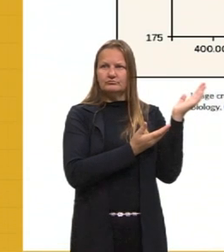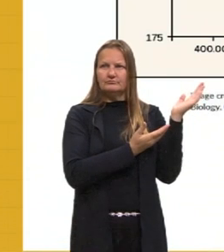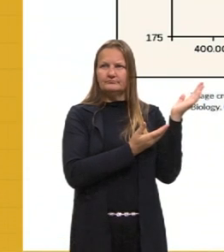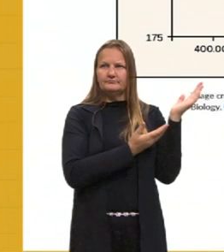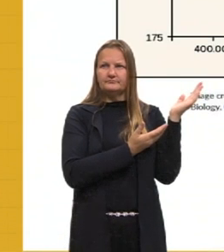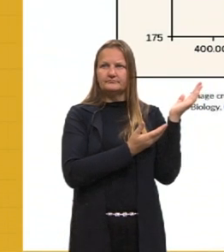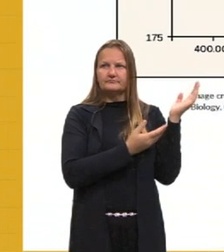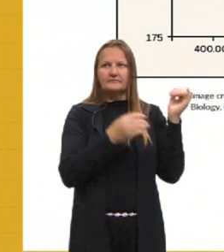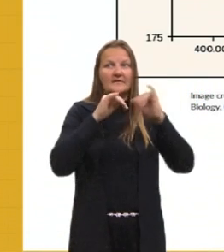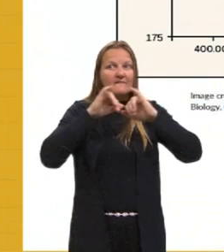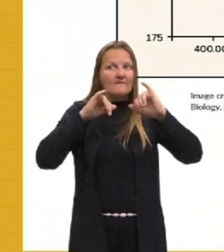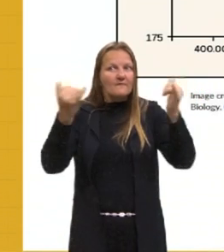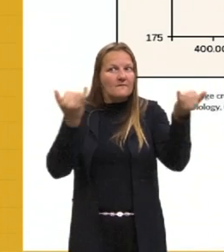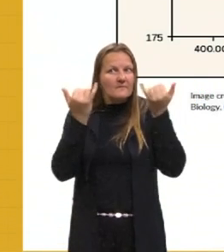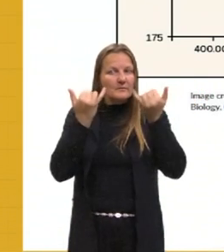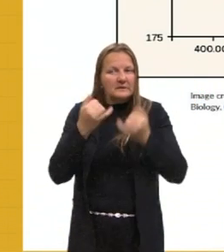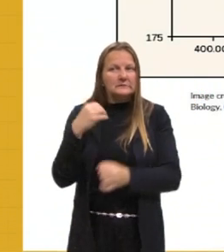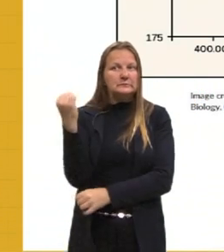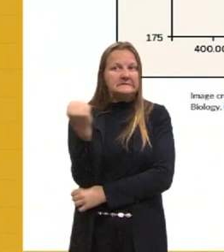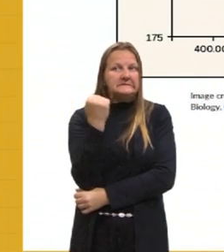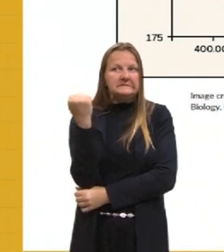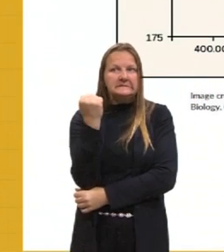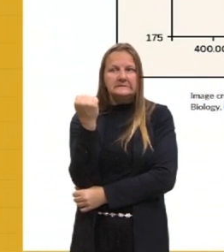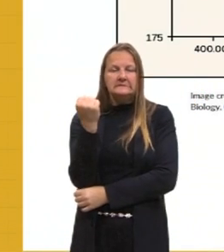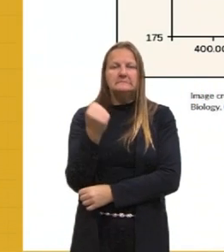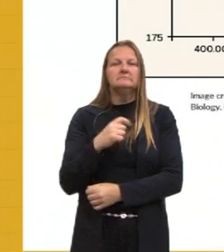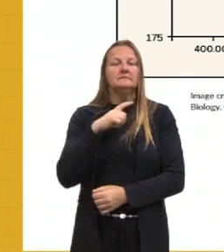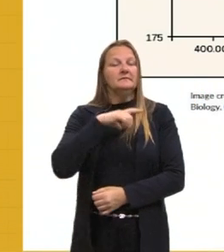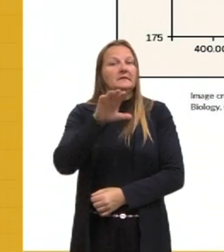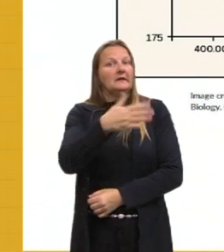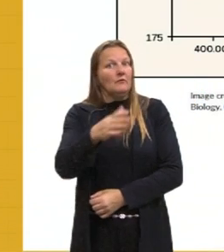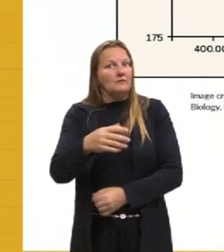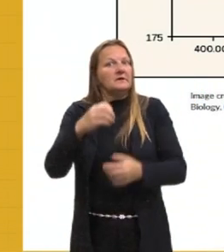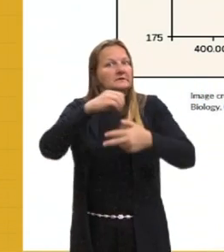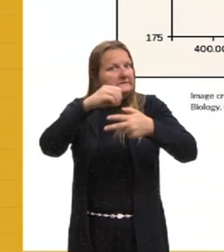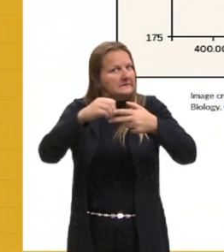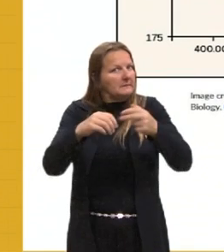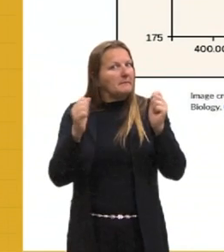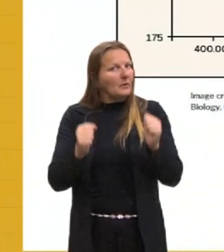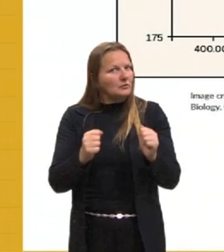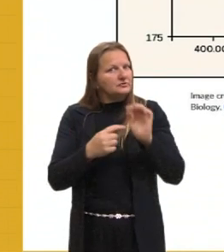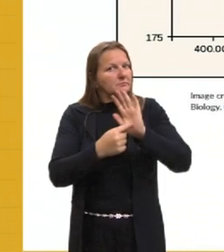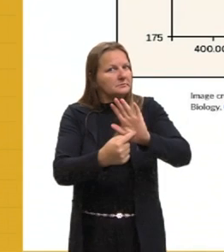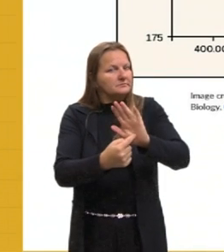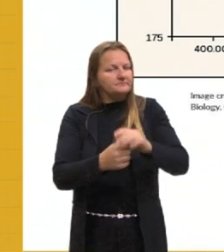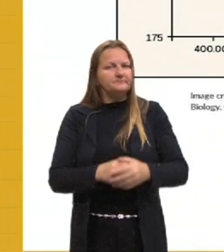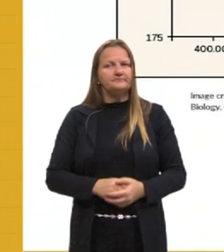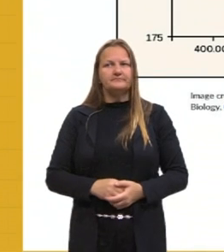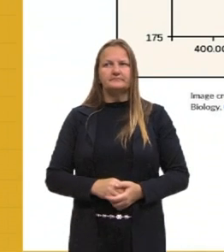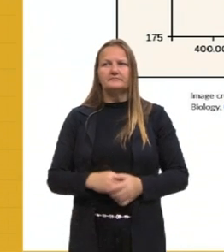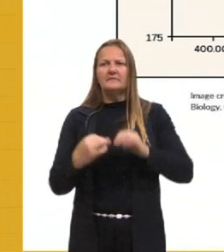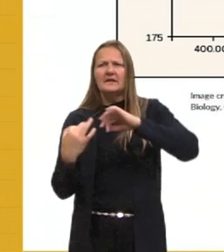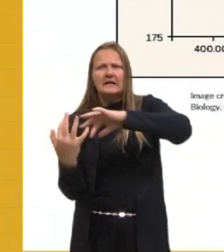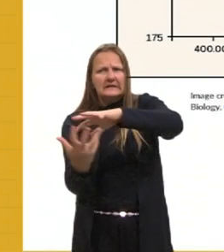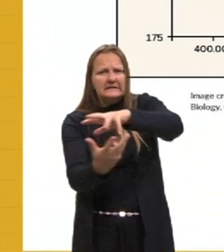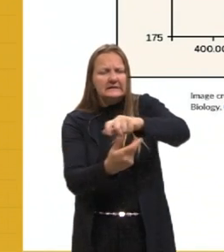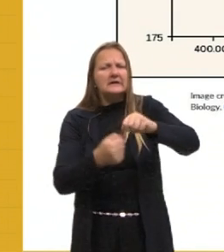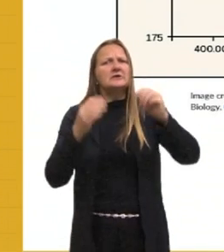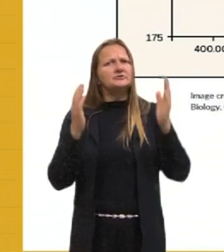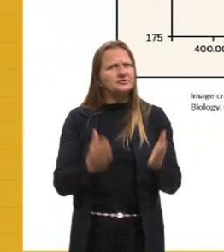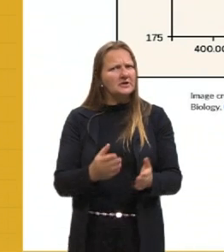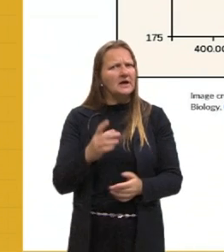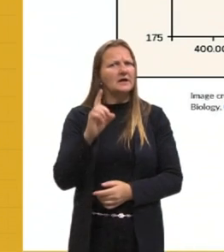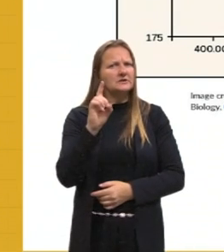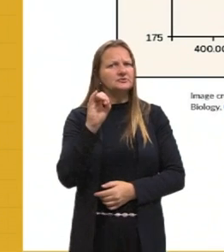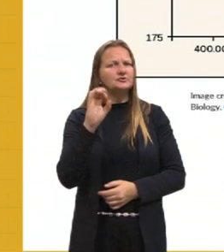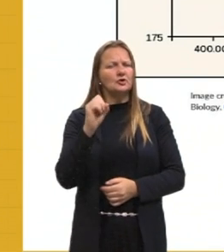gente? Olha só. Bem importante, pode cair no Enem. A Terra já teve níveis semelhantes de dióxido de carbono